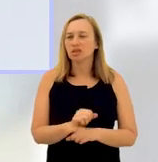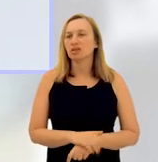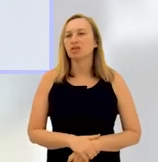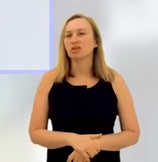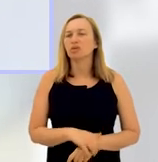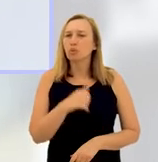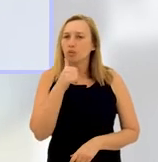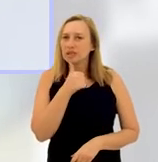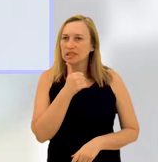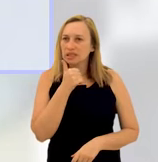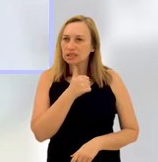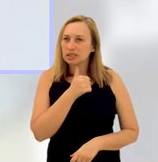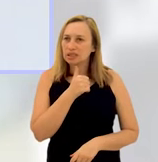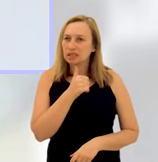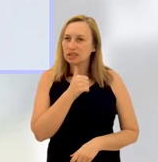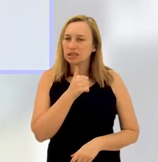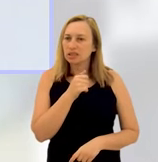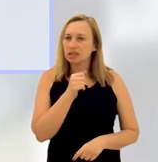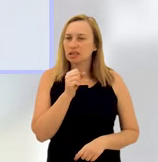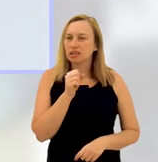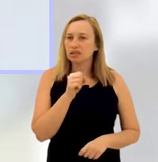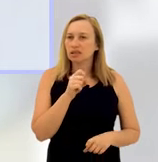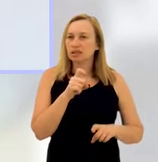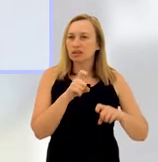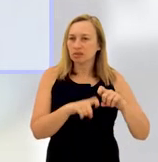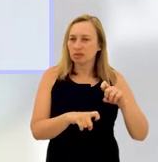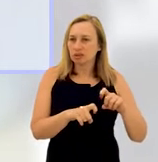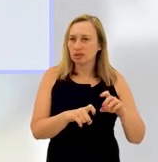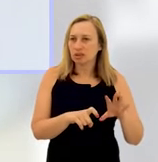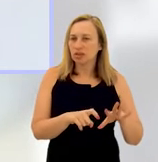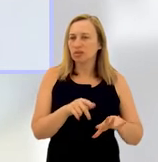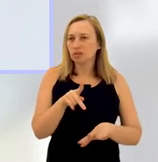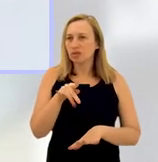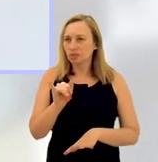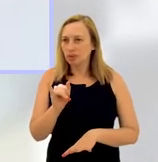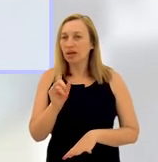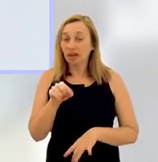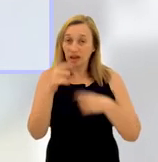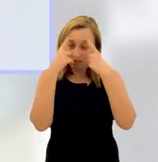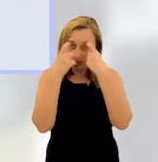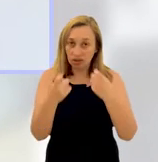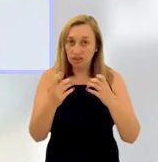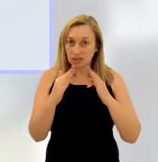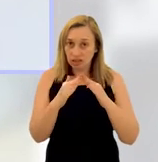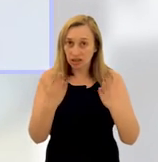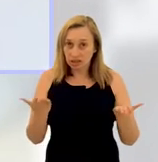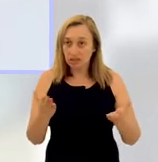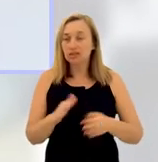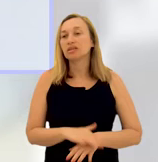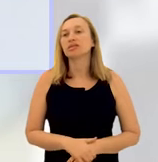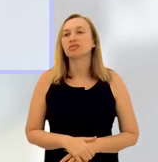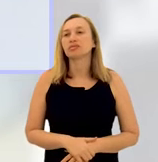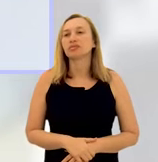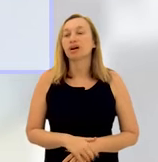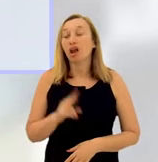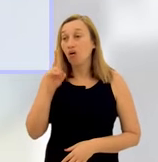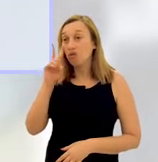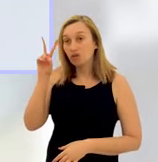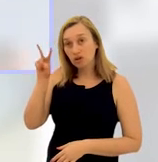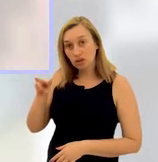uma menina que era abusada sistematicamente por seu pai, que é também uma hipótese de violência doméstica e familiar,